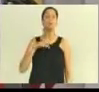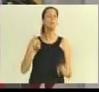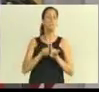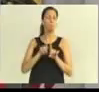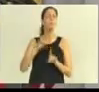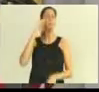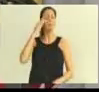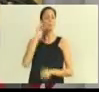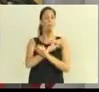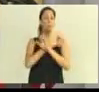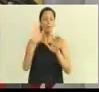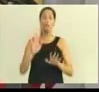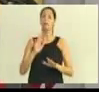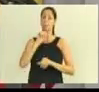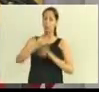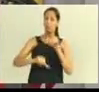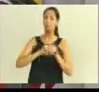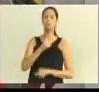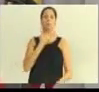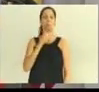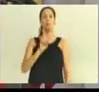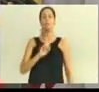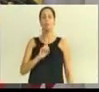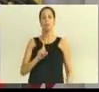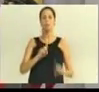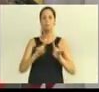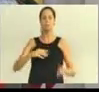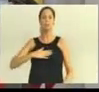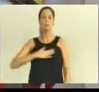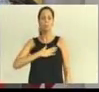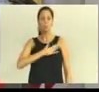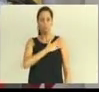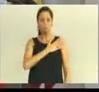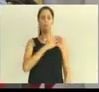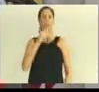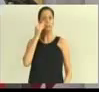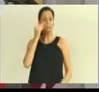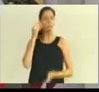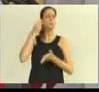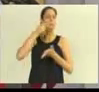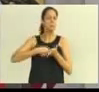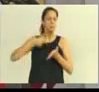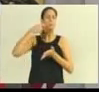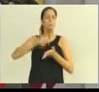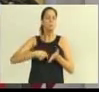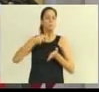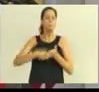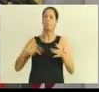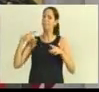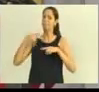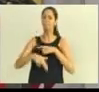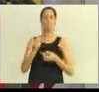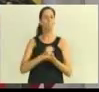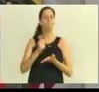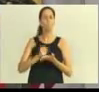falar, o prefeito Napoleão lutou muito para que não fosse feito um rompimento tão drástico e tão traumático para a nossa